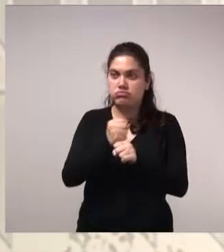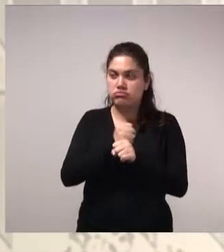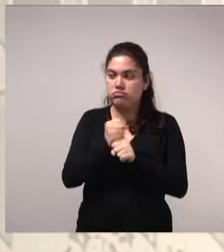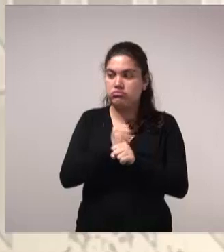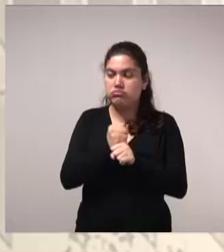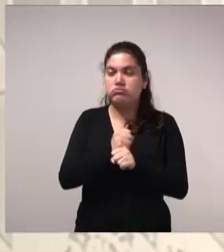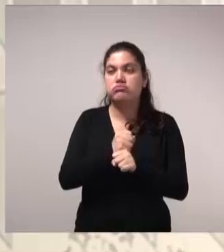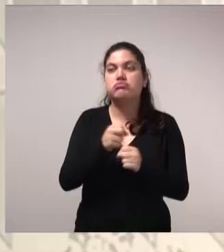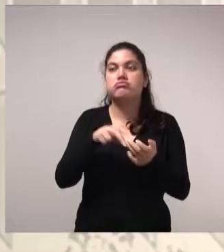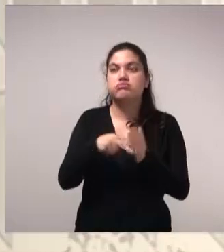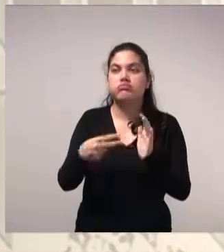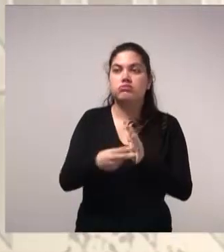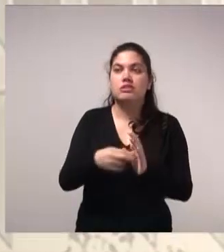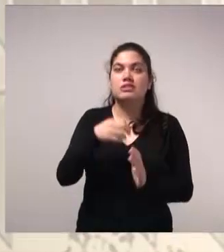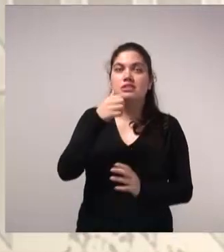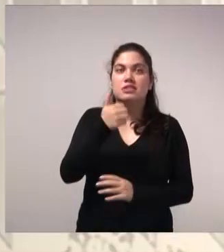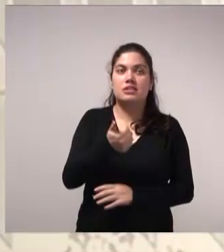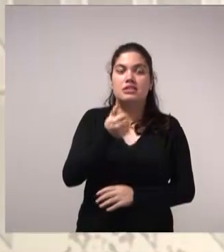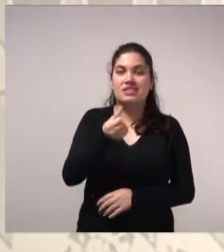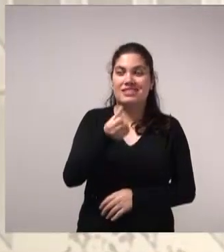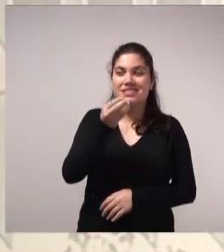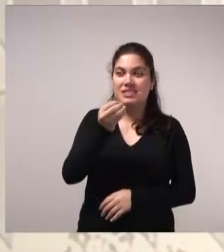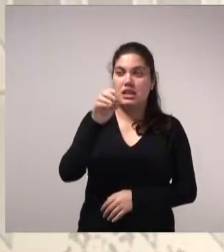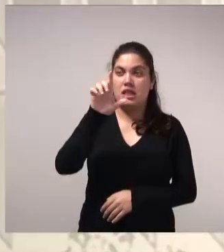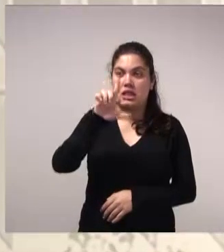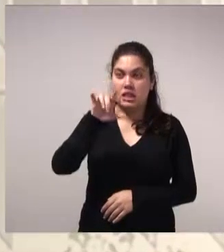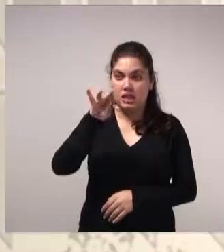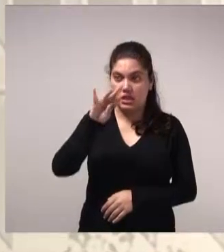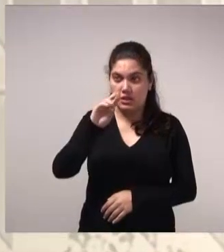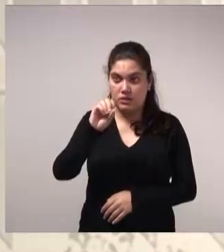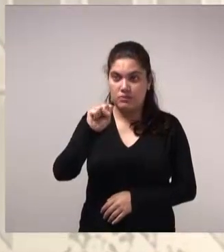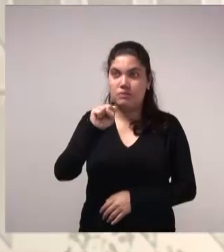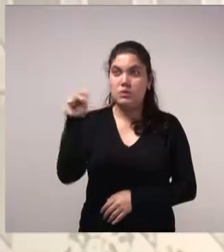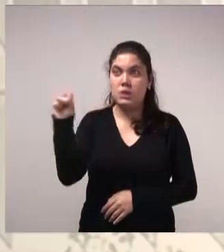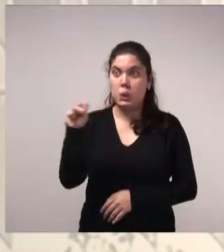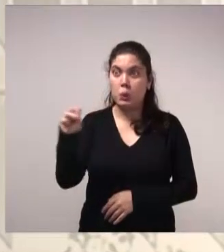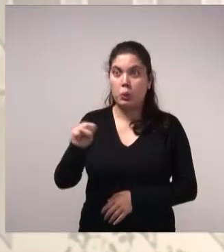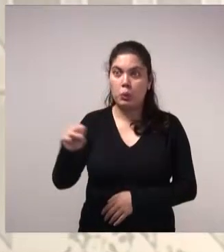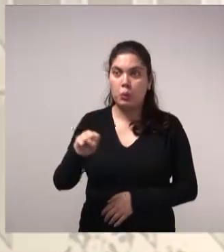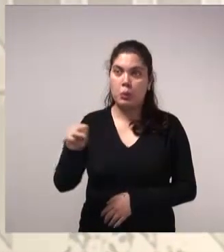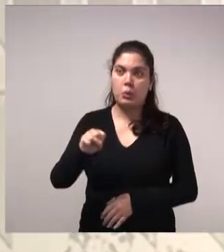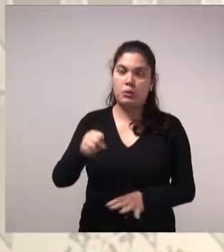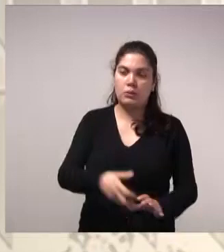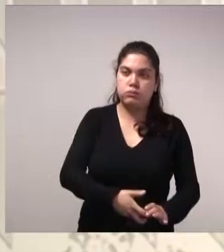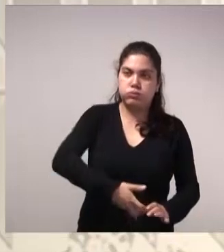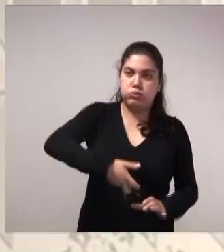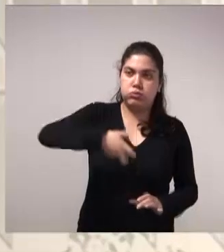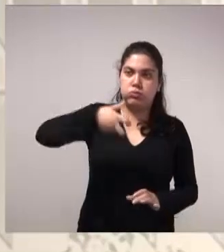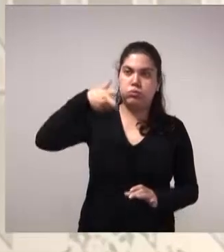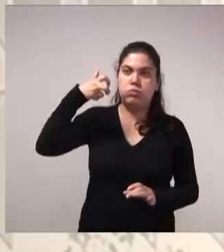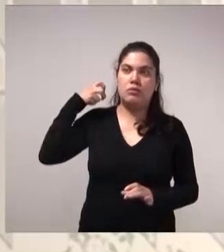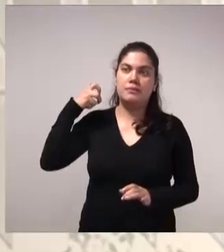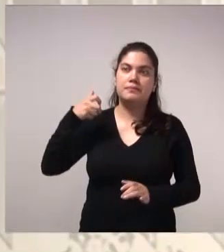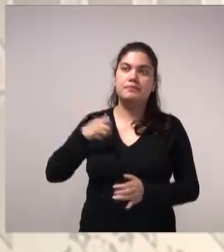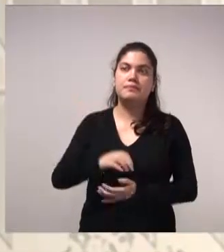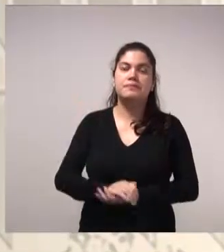176 litros por segundo de redução da extração no ponto de tomada de água.